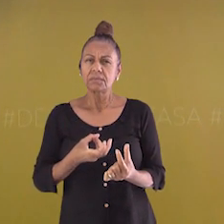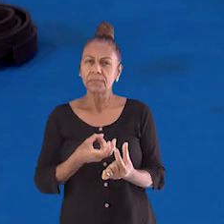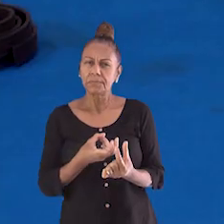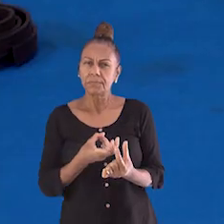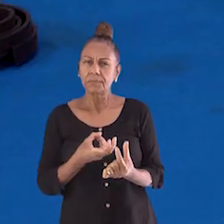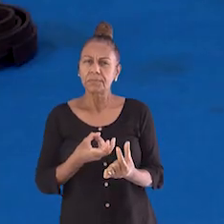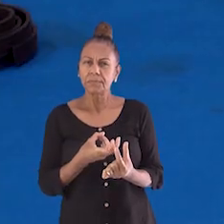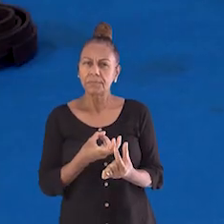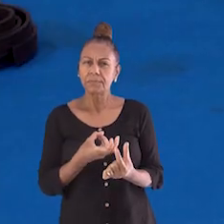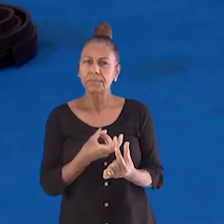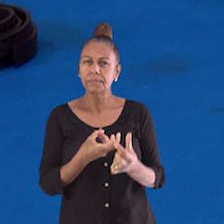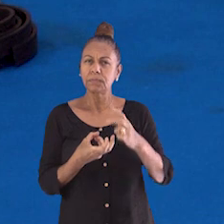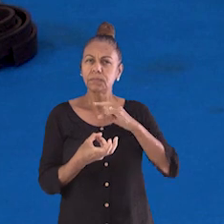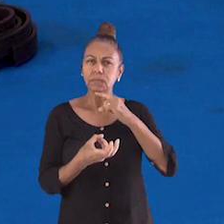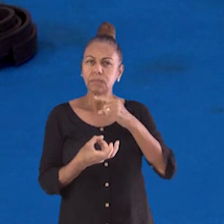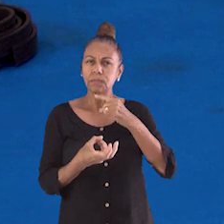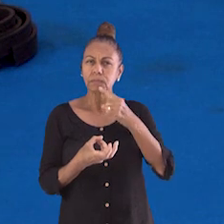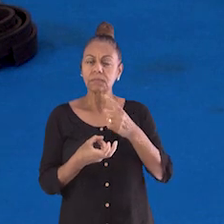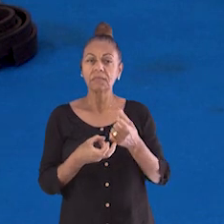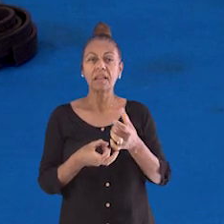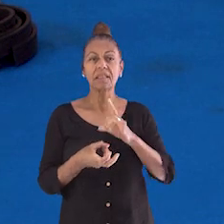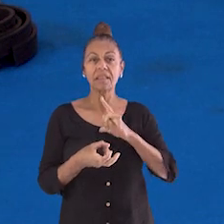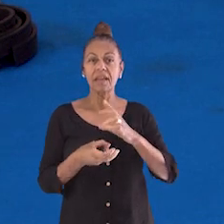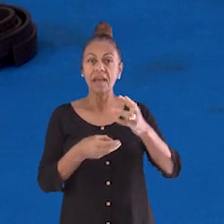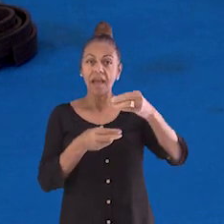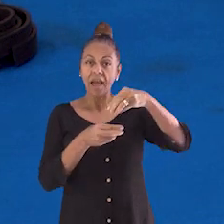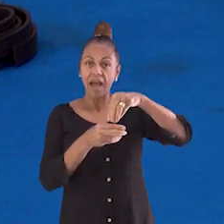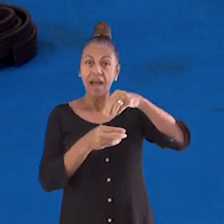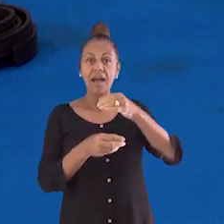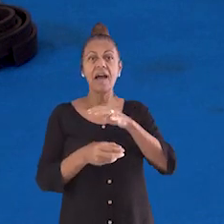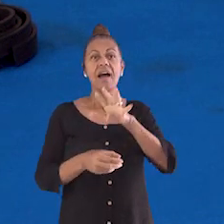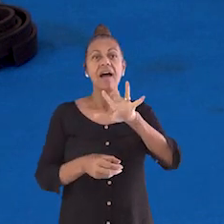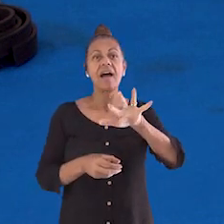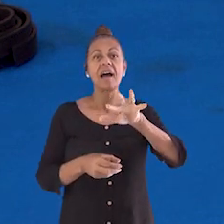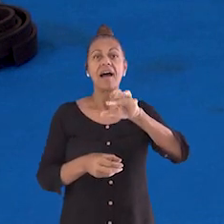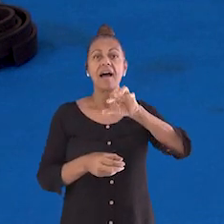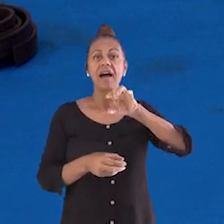êmbolo. Isso quer dizer que o ar que estava aqui dentro foi comprimido.